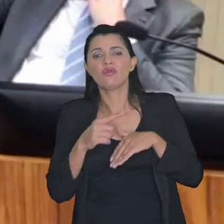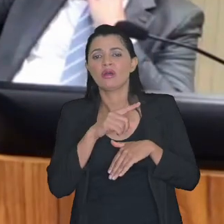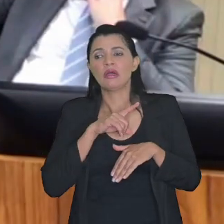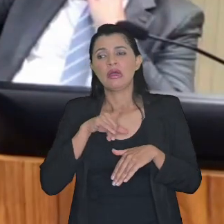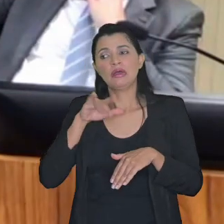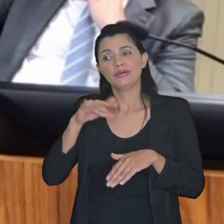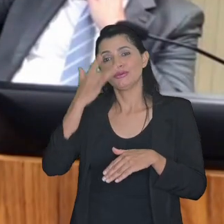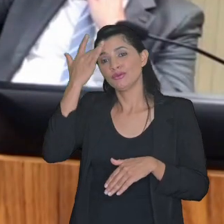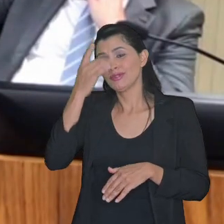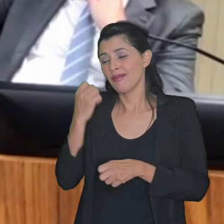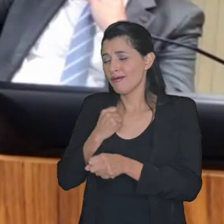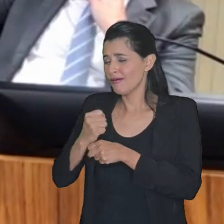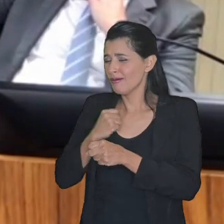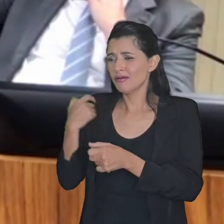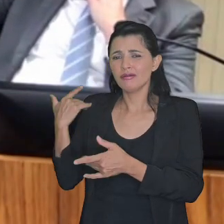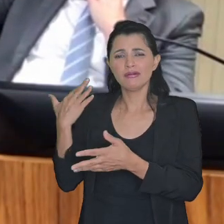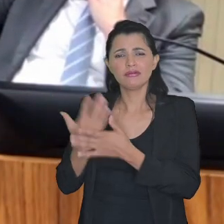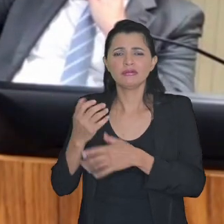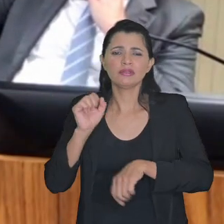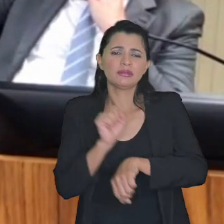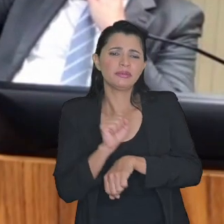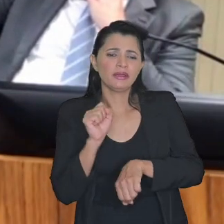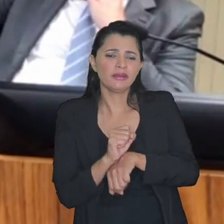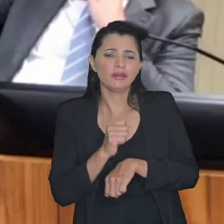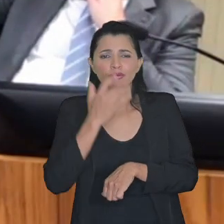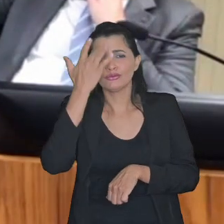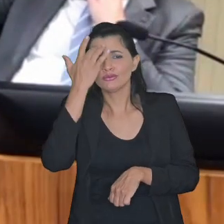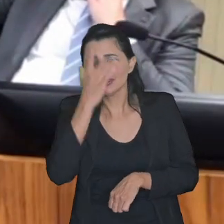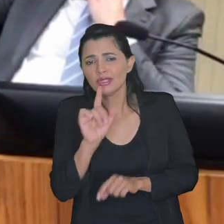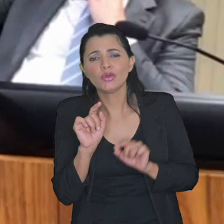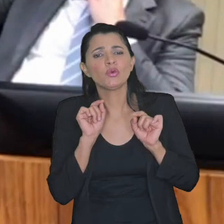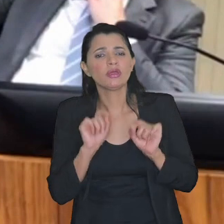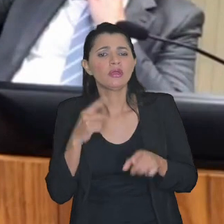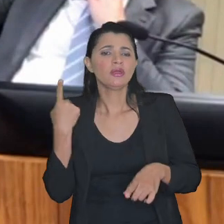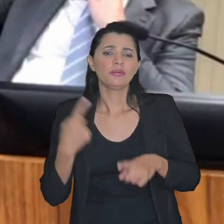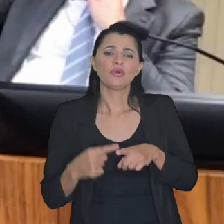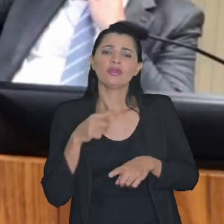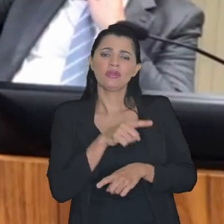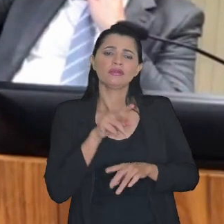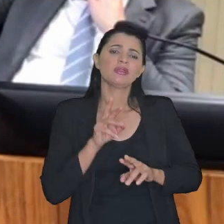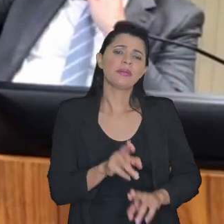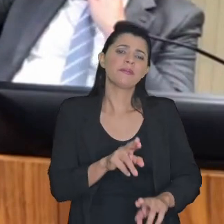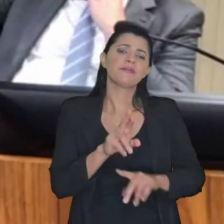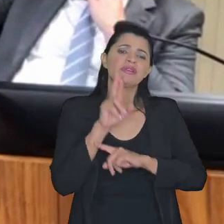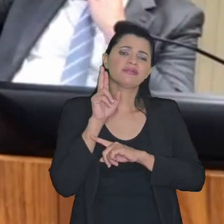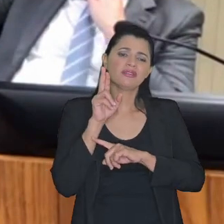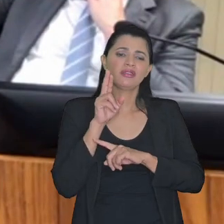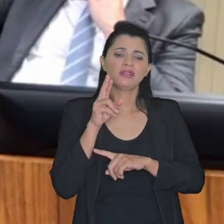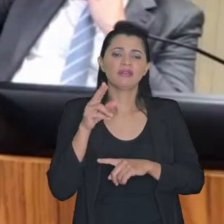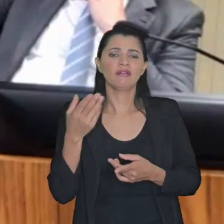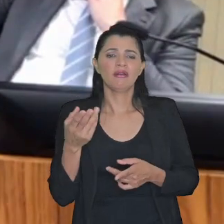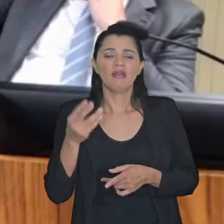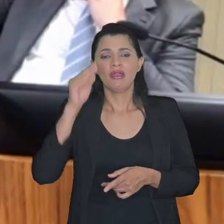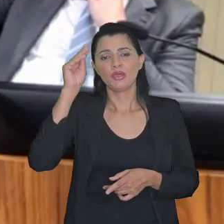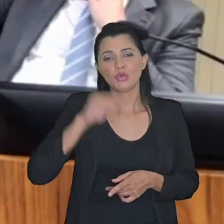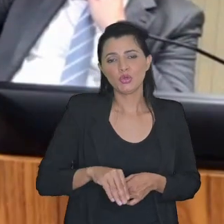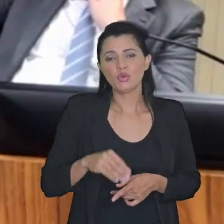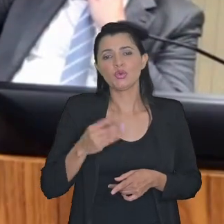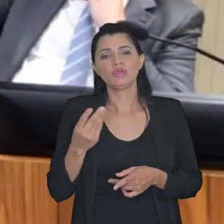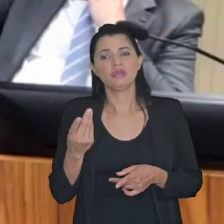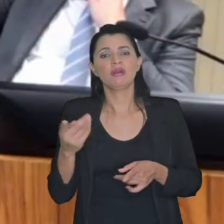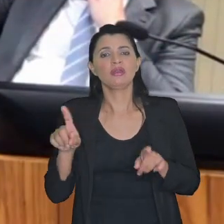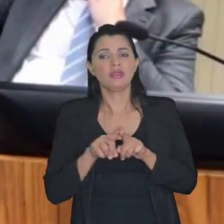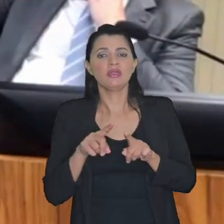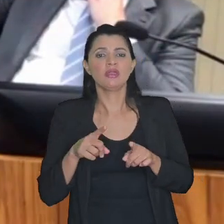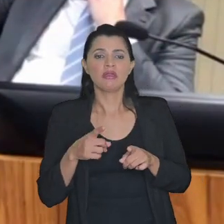há não sei quantos anos aguardando sabe-se lá o que porque isso pode representar a renúncia e a coparticipação